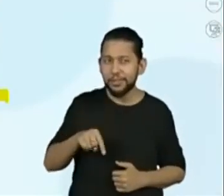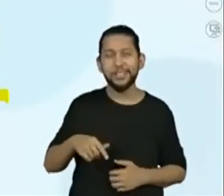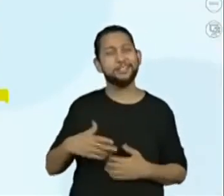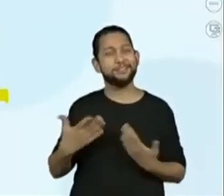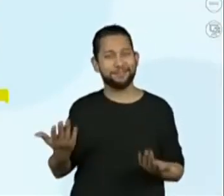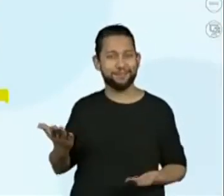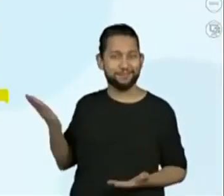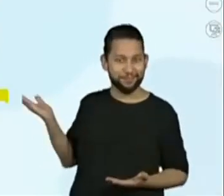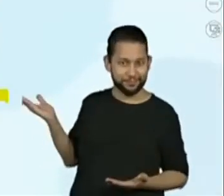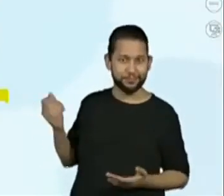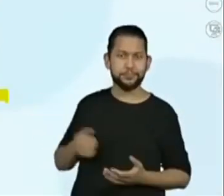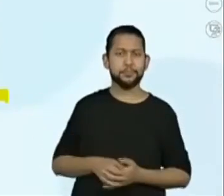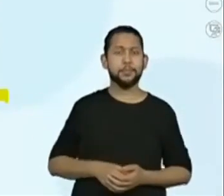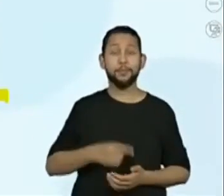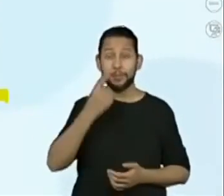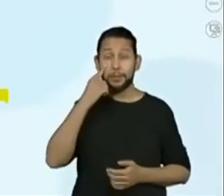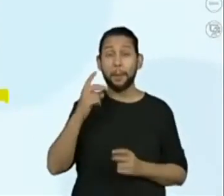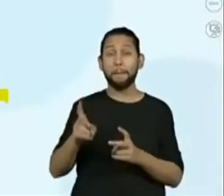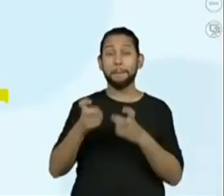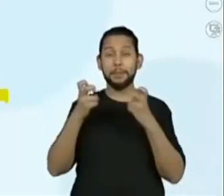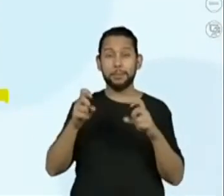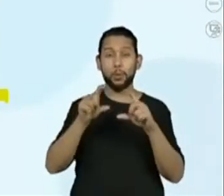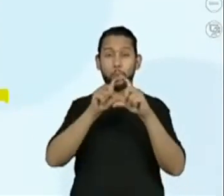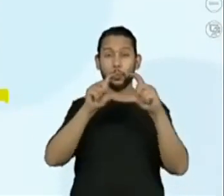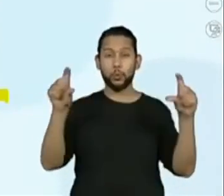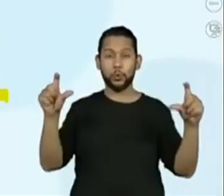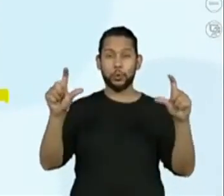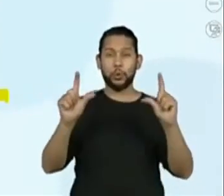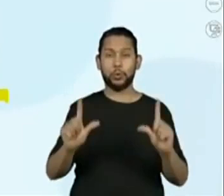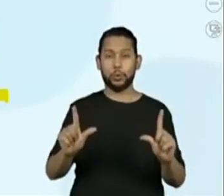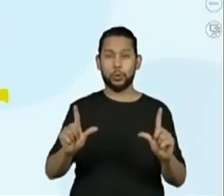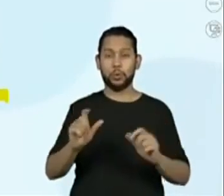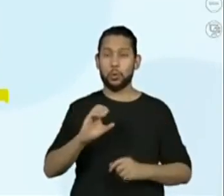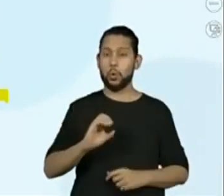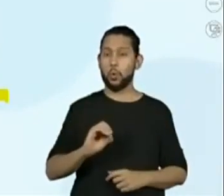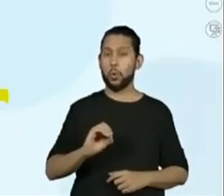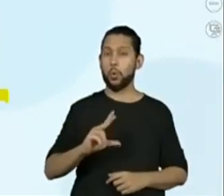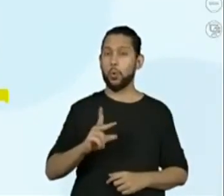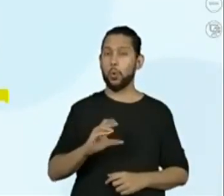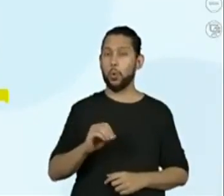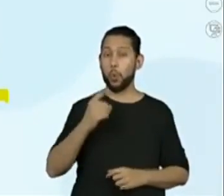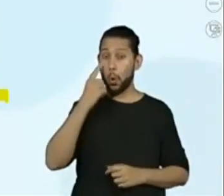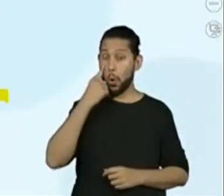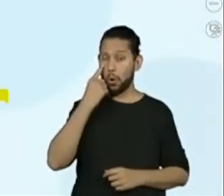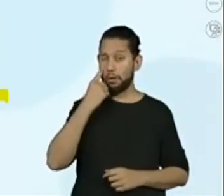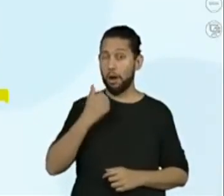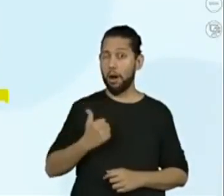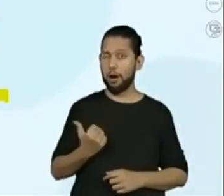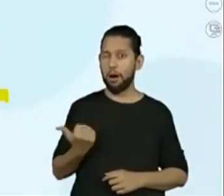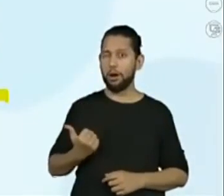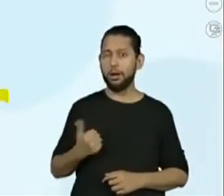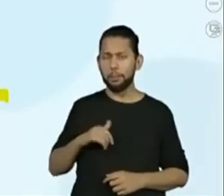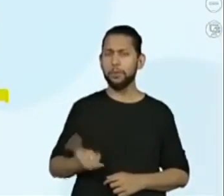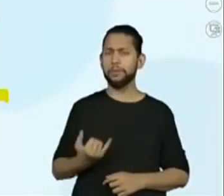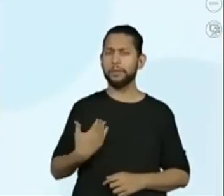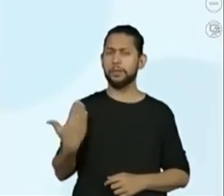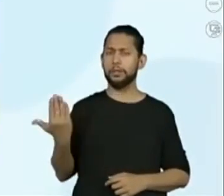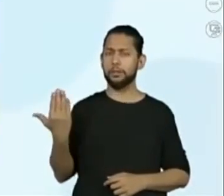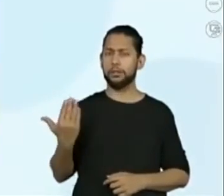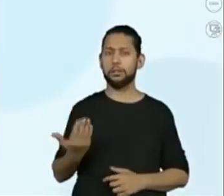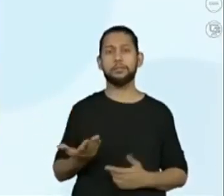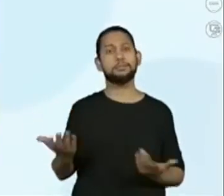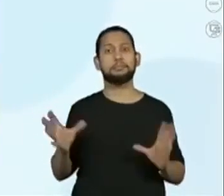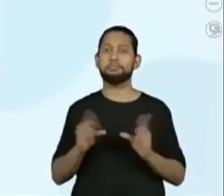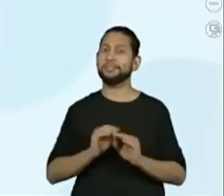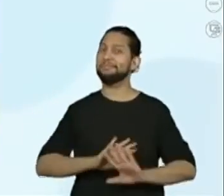vocês conseguiram identificar o olho dessa notícia? Aproveita agora que está na tela cheia. Aproveita agora. Então,